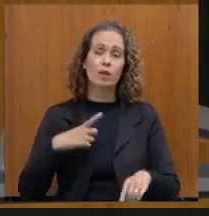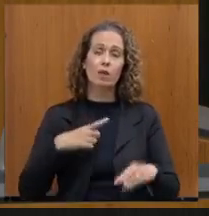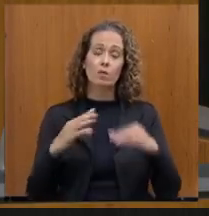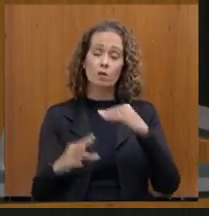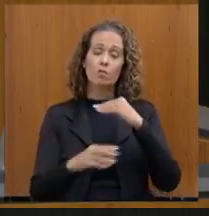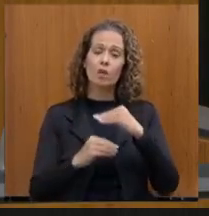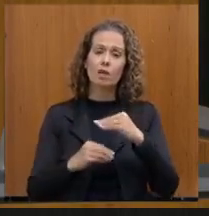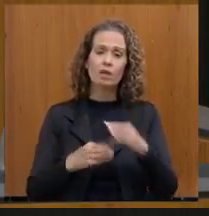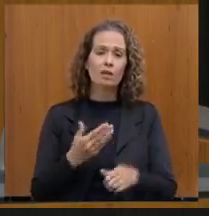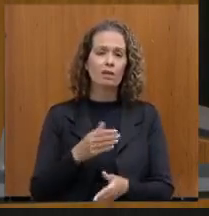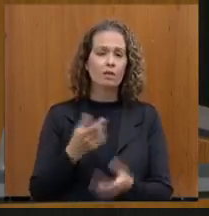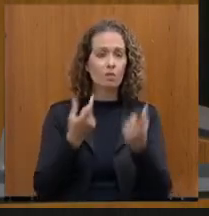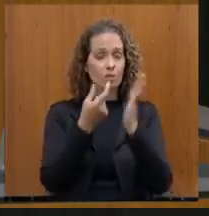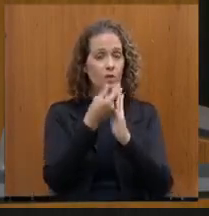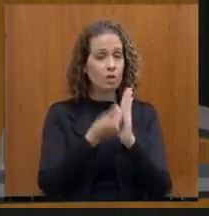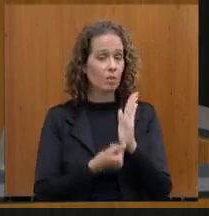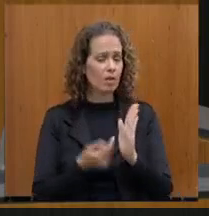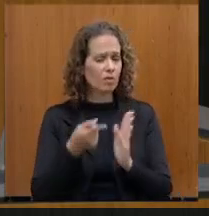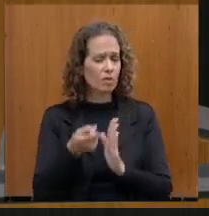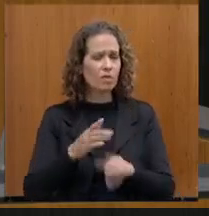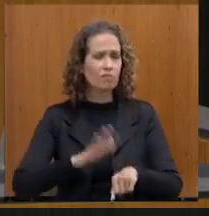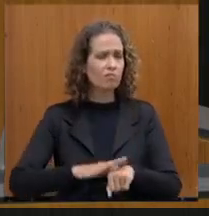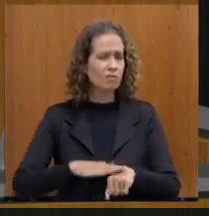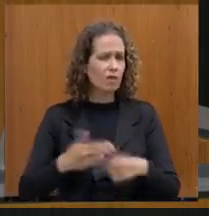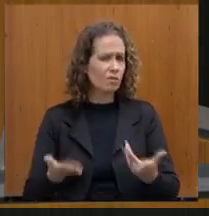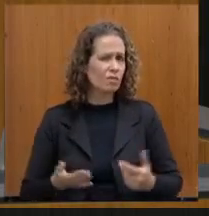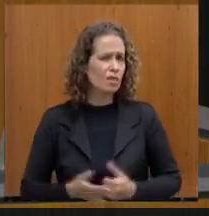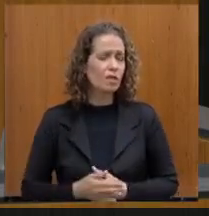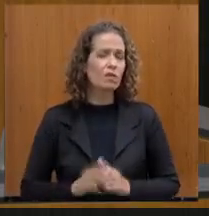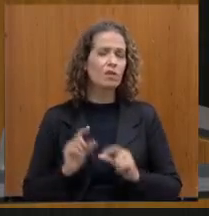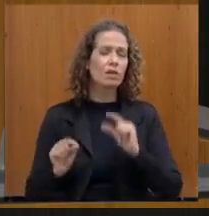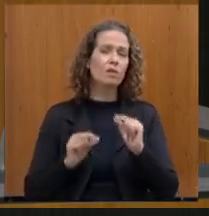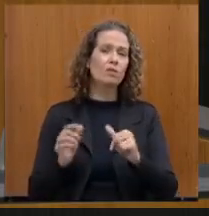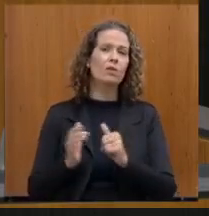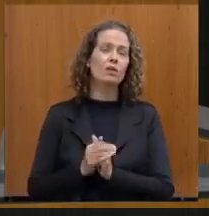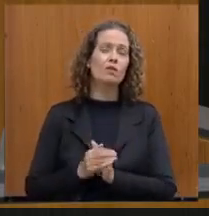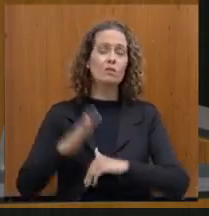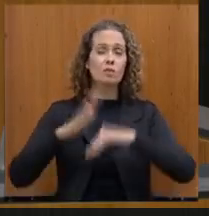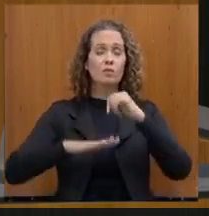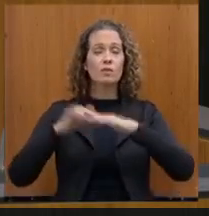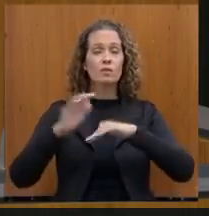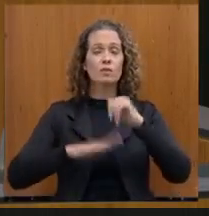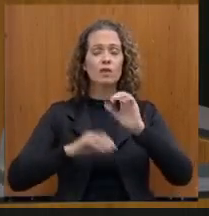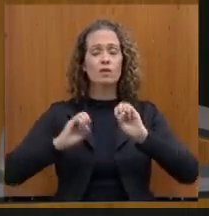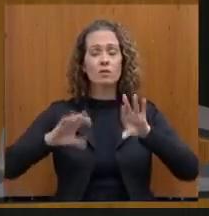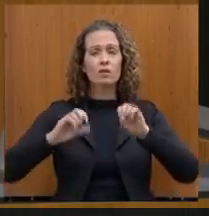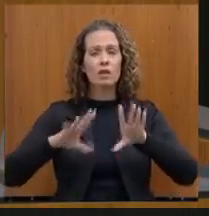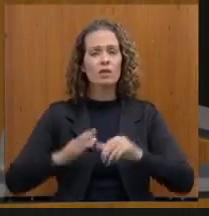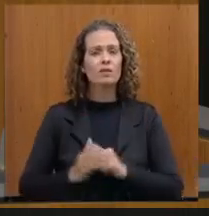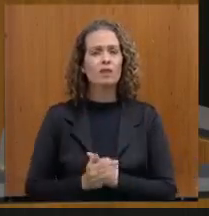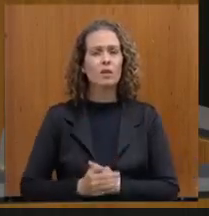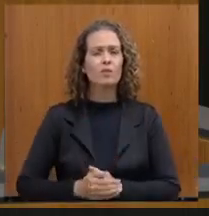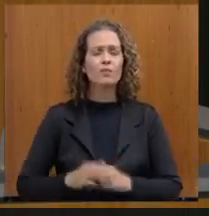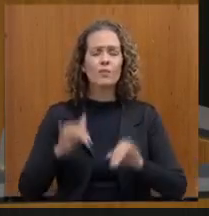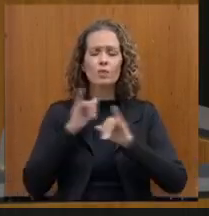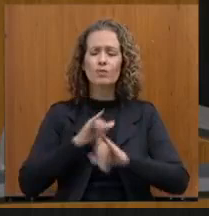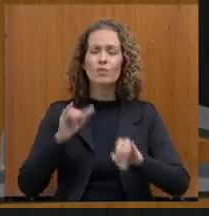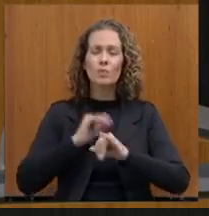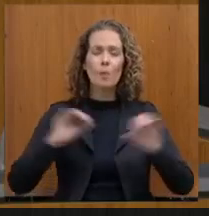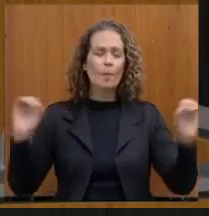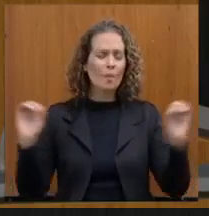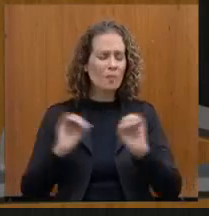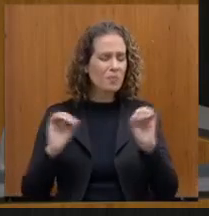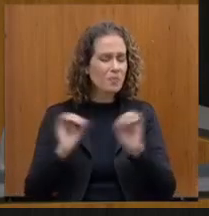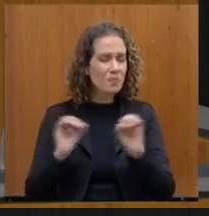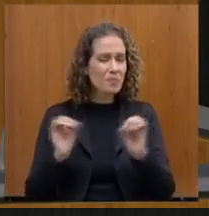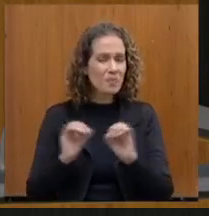cumprindo, que é a política de valorização dos profissionais da educação, que nunca é falado em nenhum debate relacionado